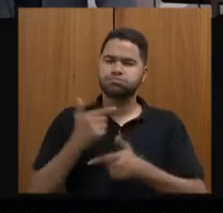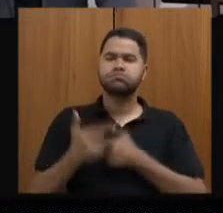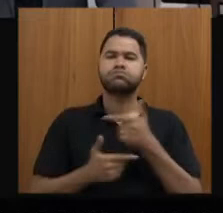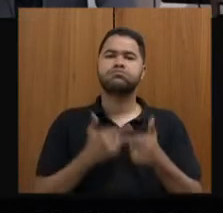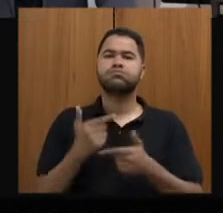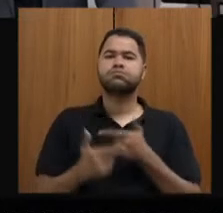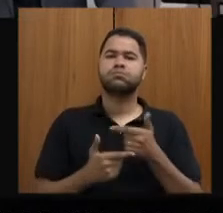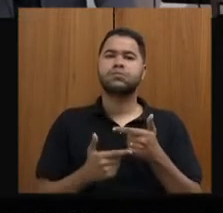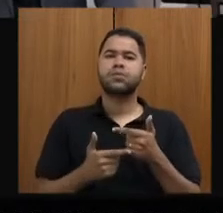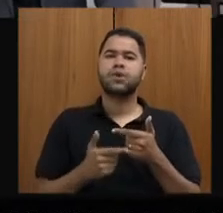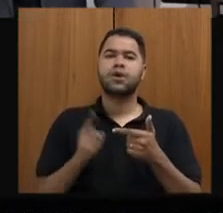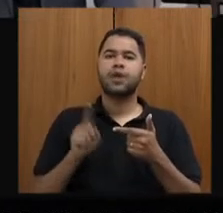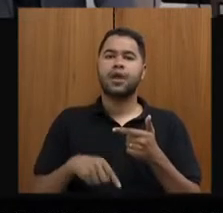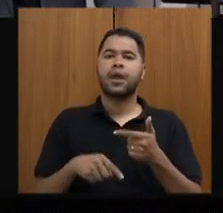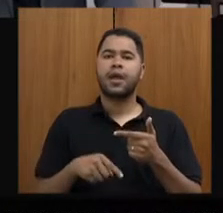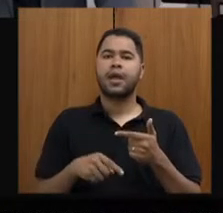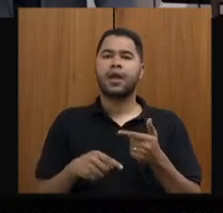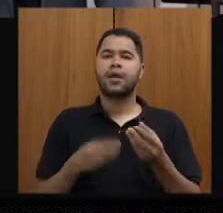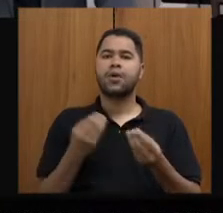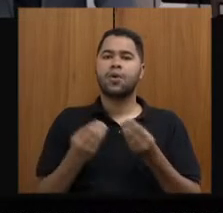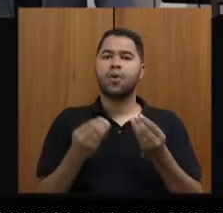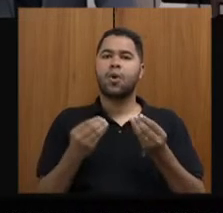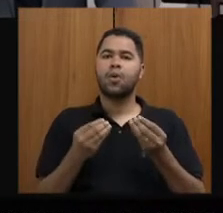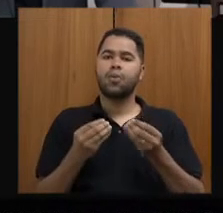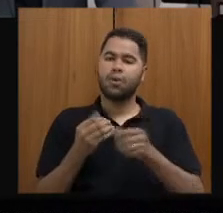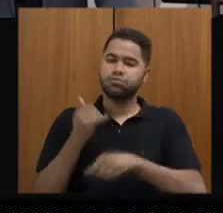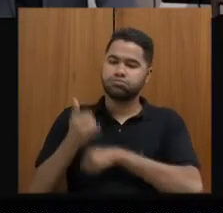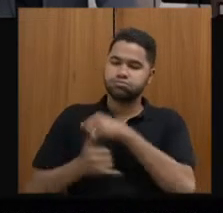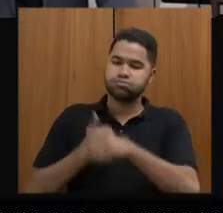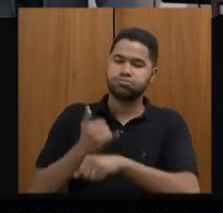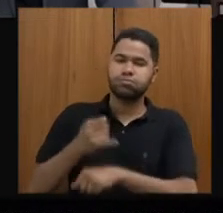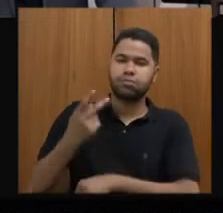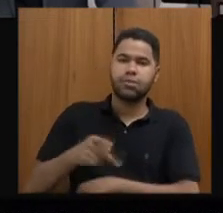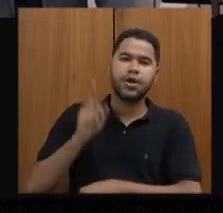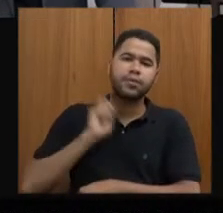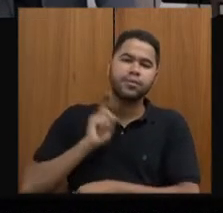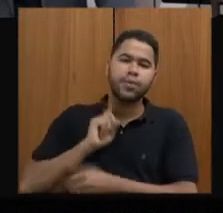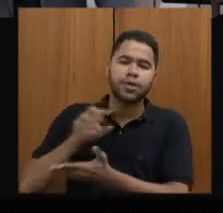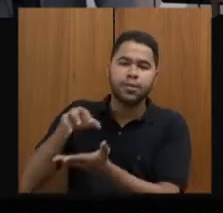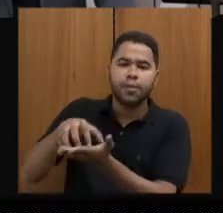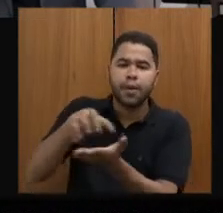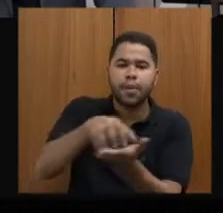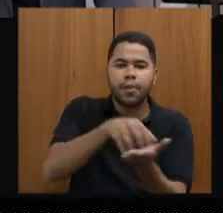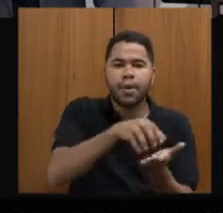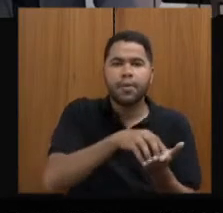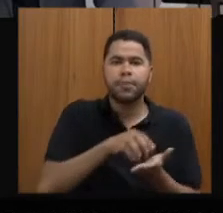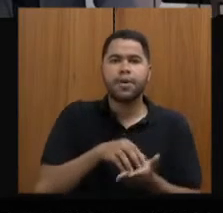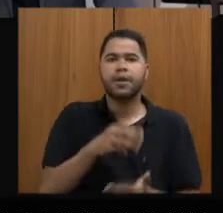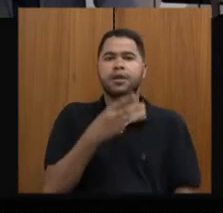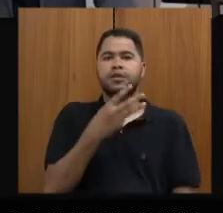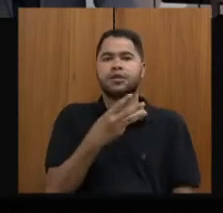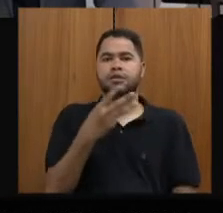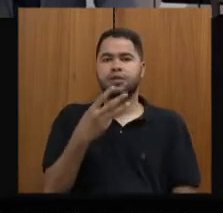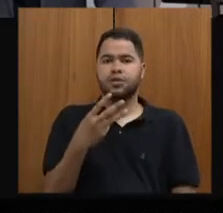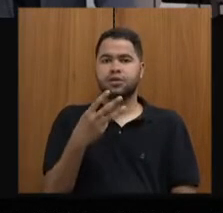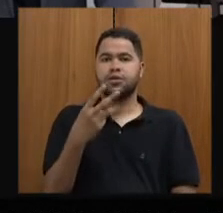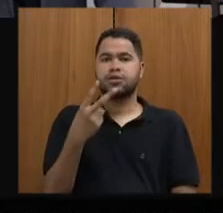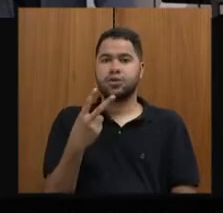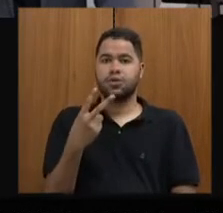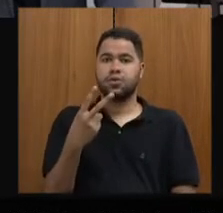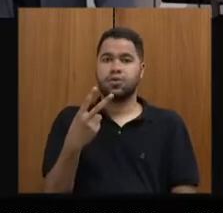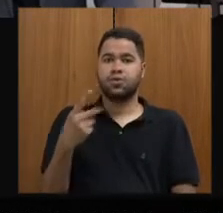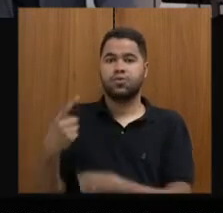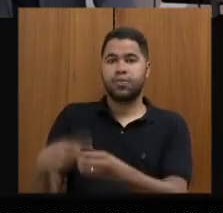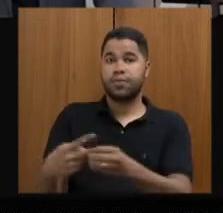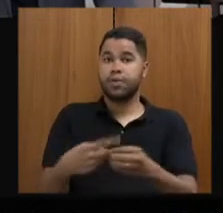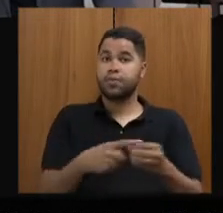o Digitaliza Minas, o início da instalação dos equipamentos já está em 332 municípios, ou seja,